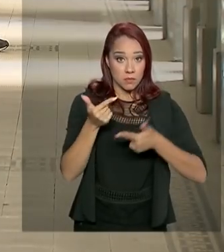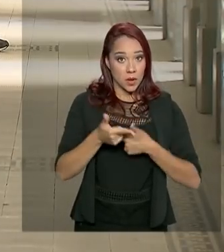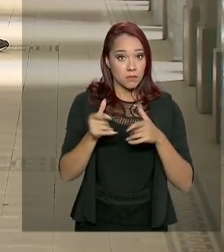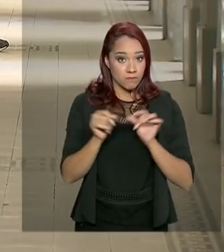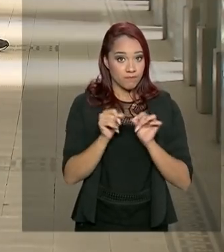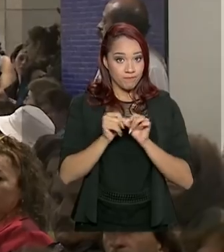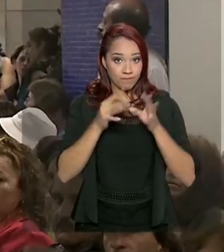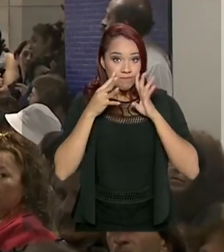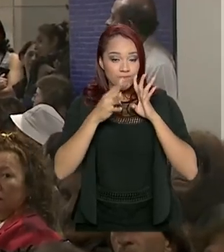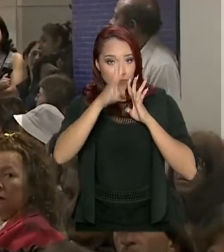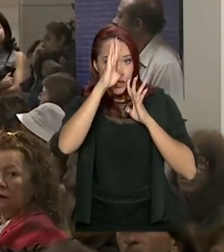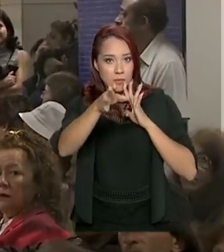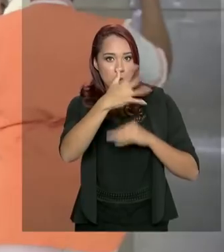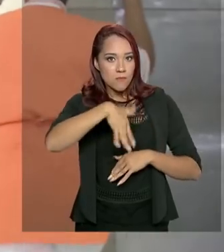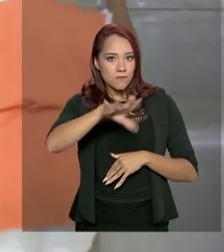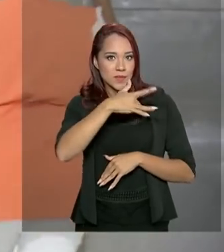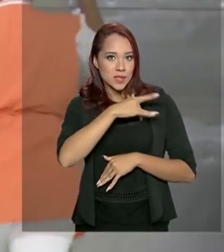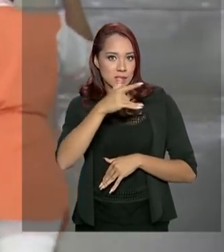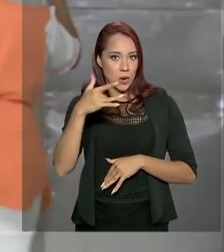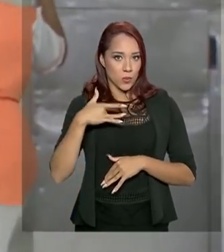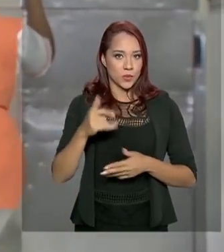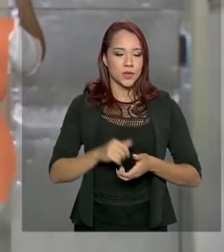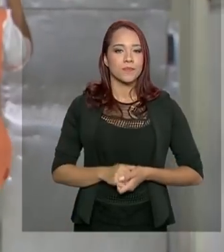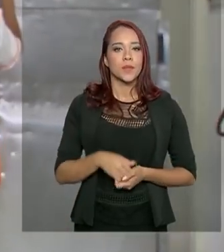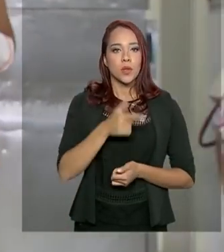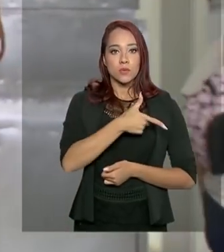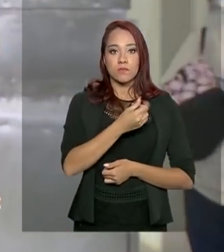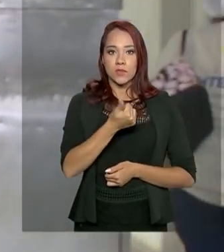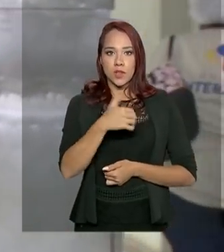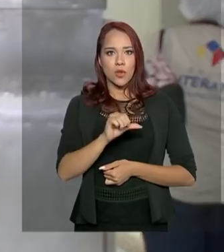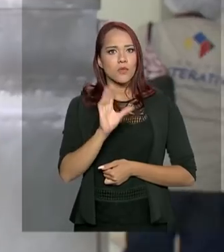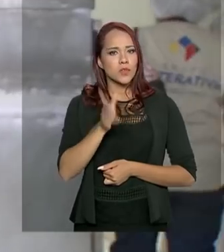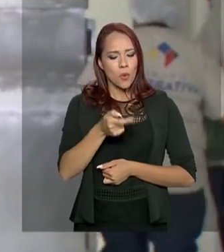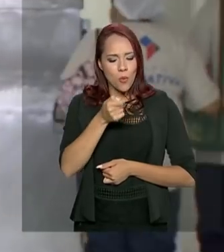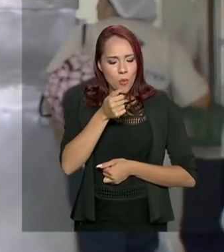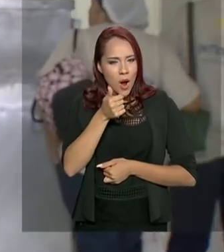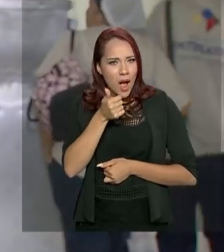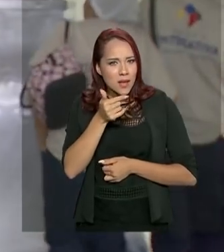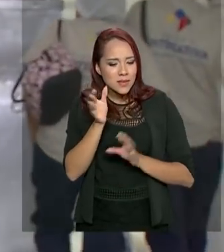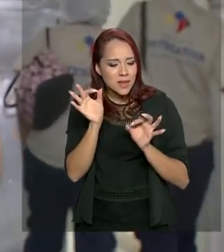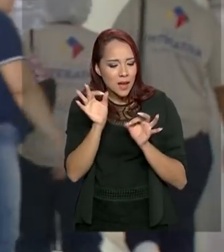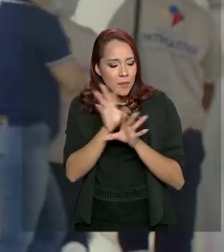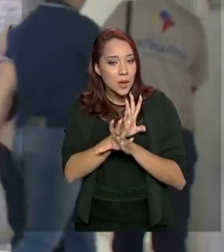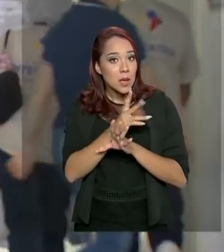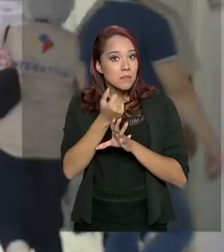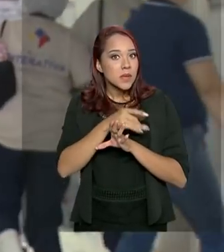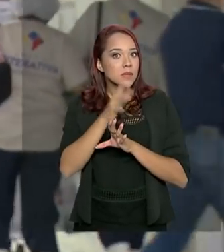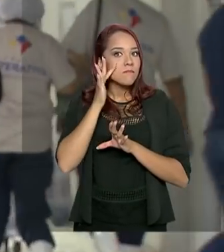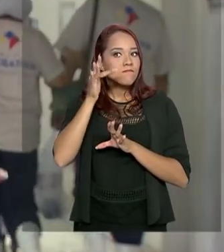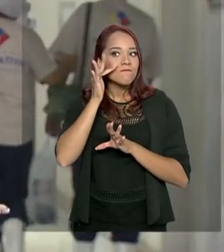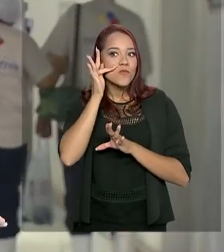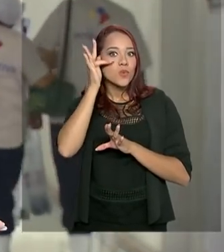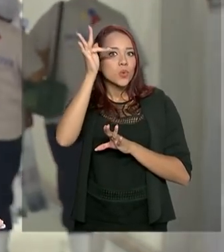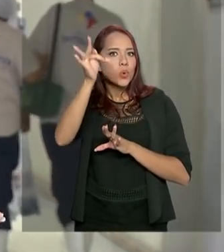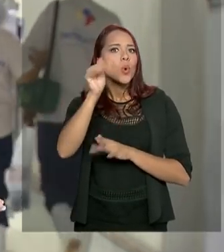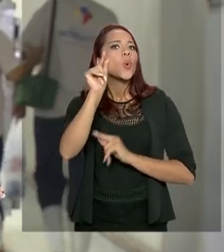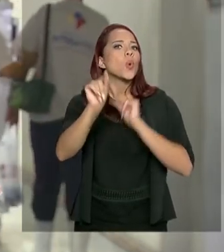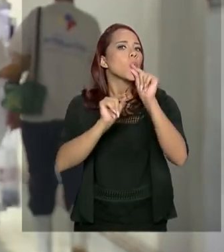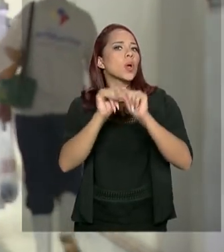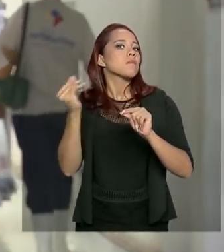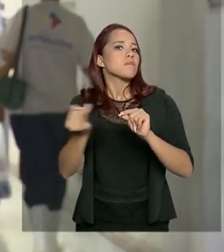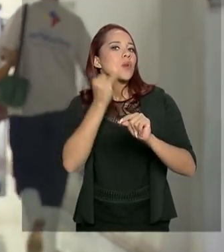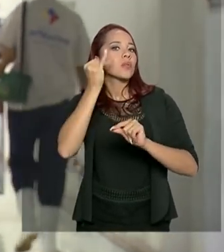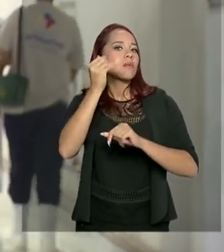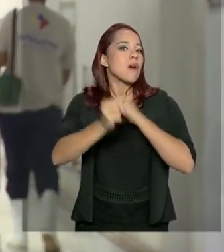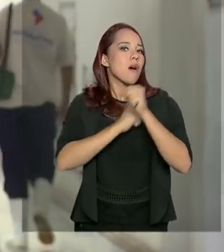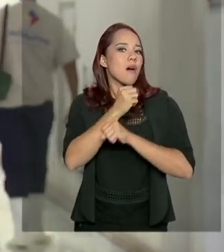na atenção primária à saúde. 2019 já está chegando ao fim e é hora de olhar para frente. Quais são as prioridades para